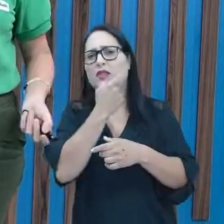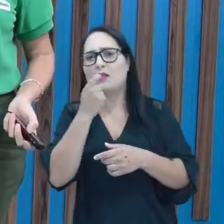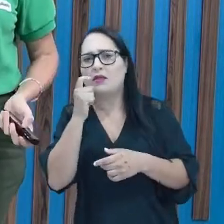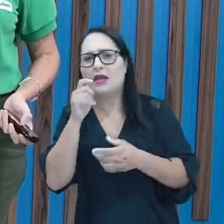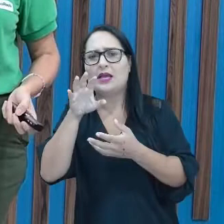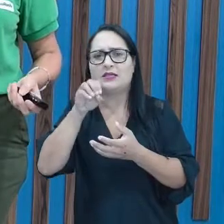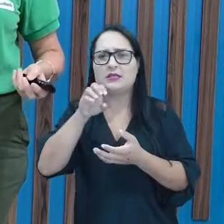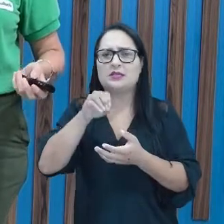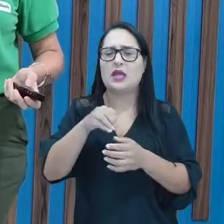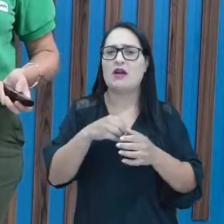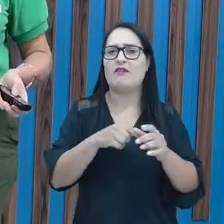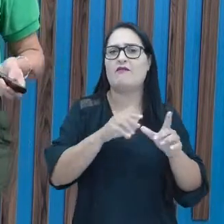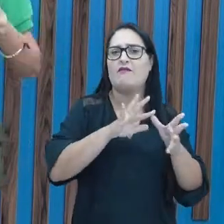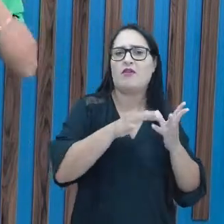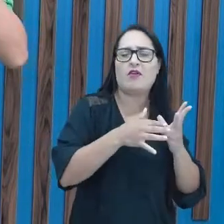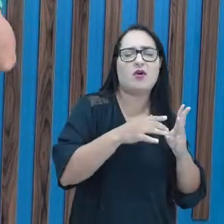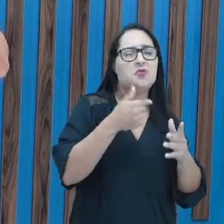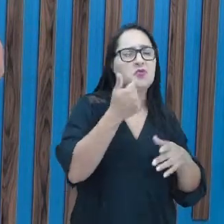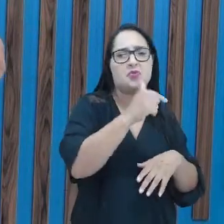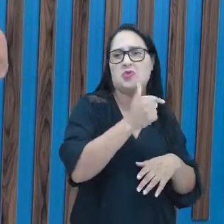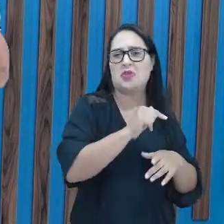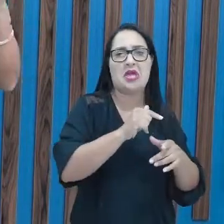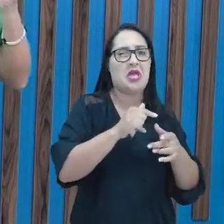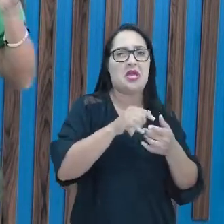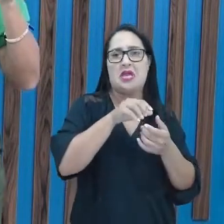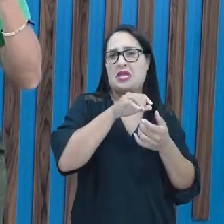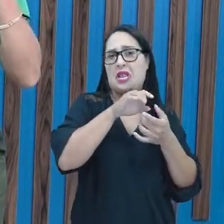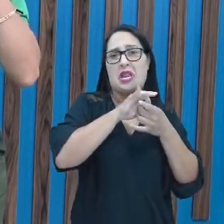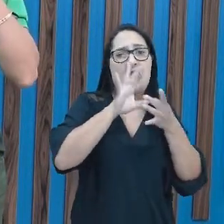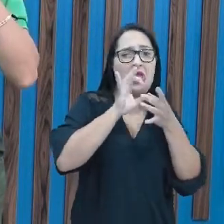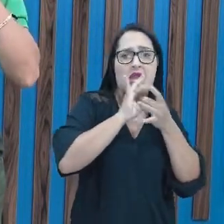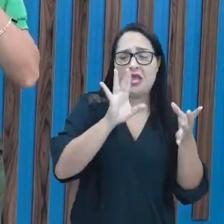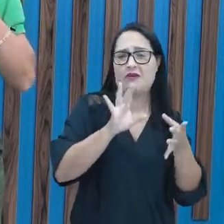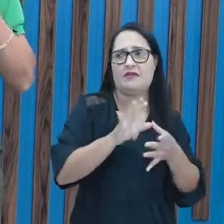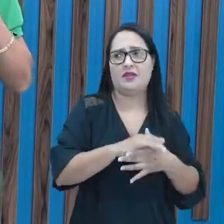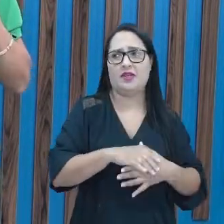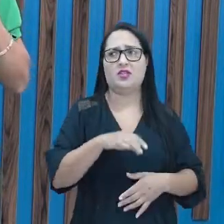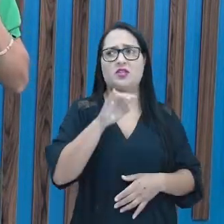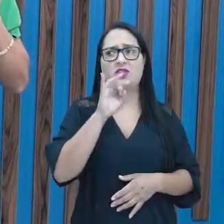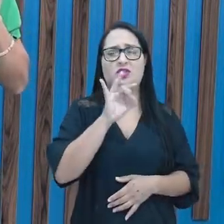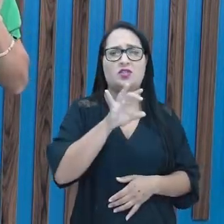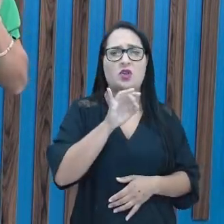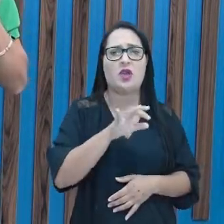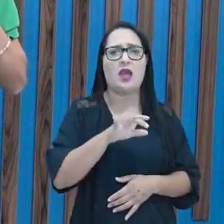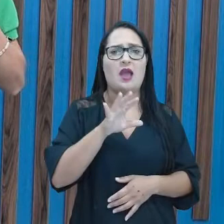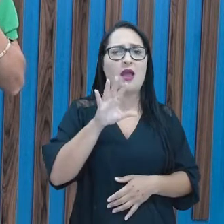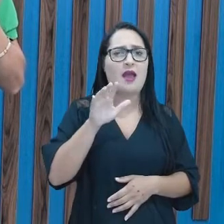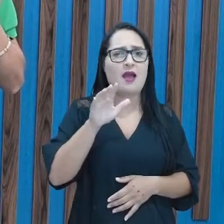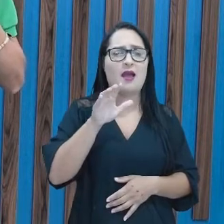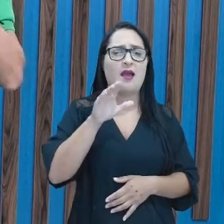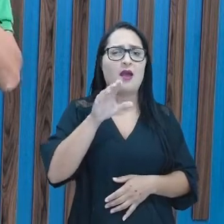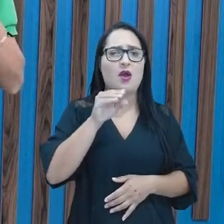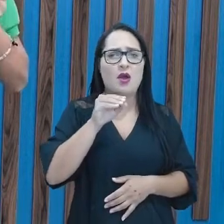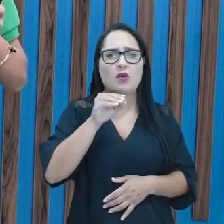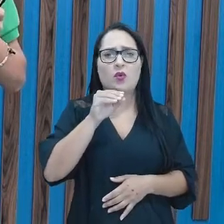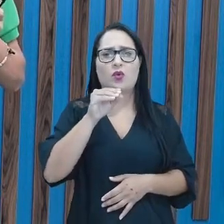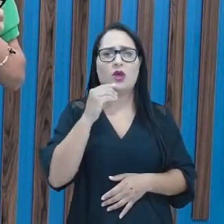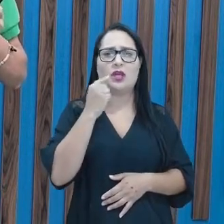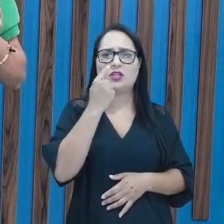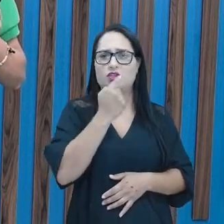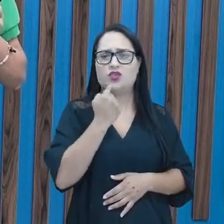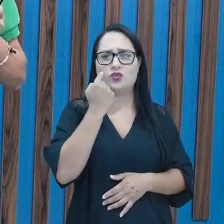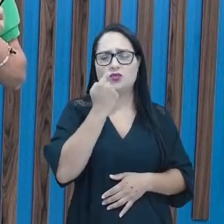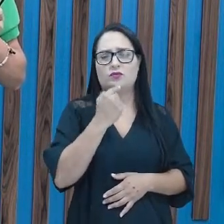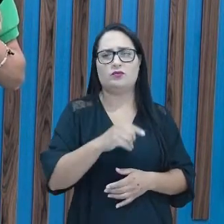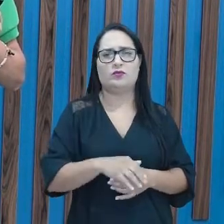vogal não tem isso, tá bom? Não toca em nada com nada, você só faz O, A, o formatinho na boca para